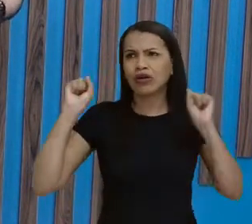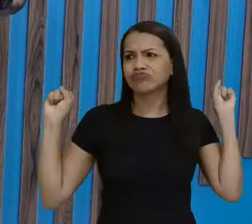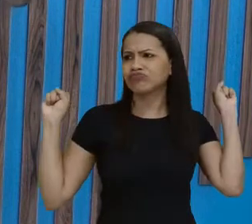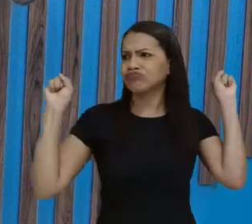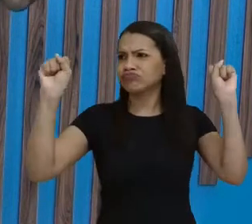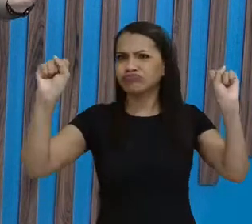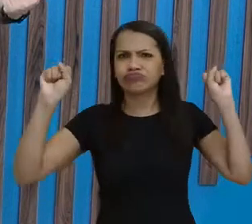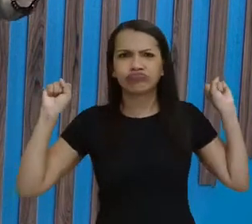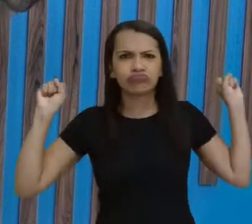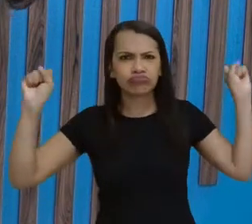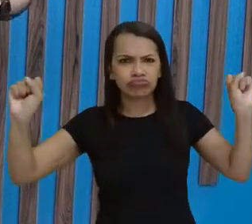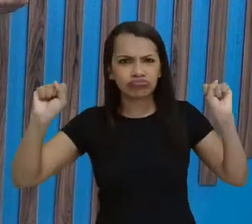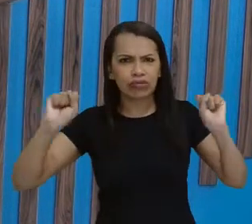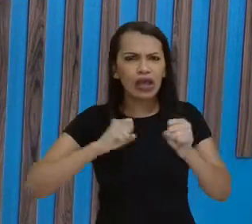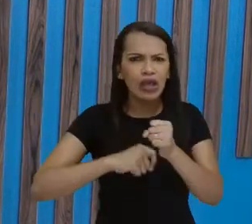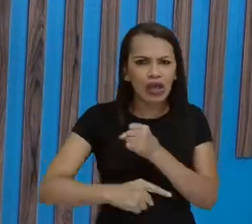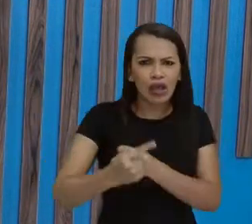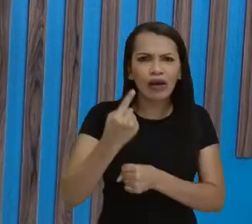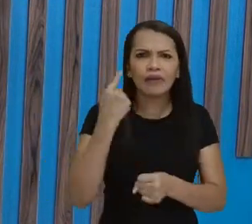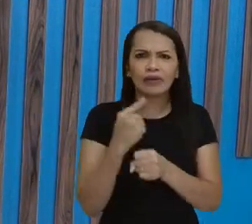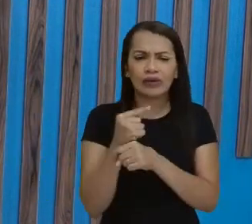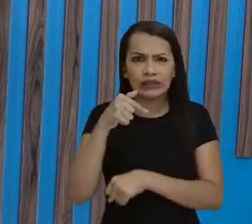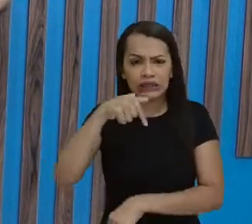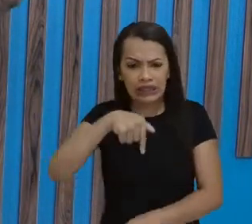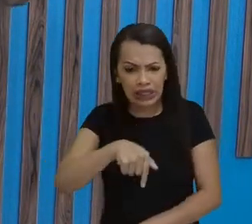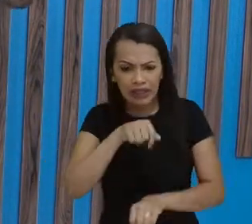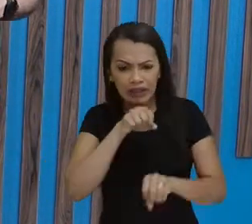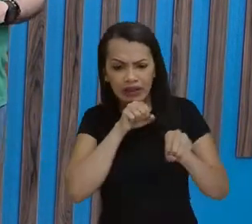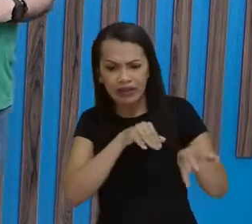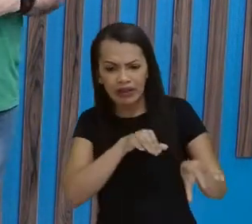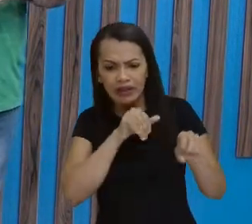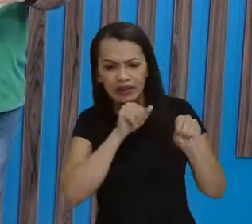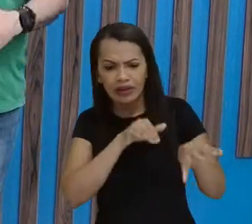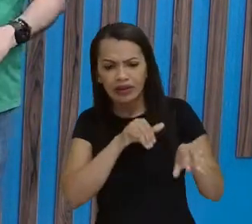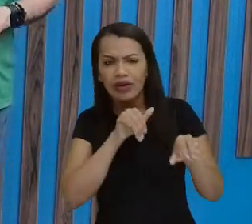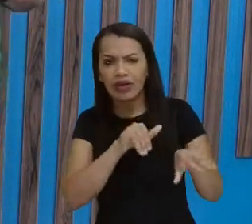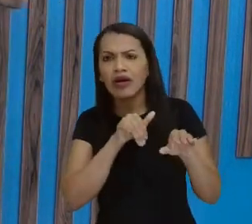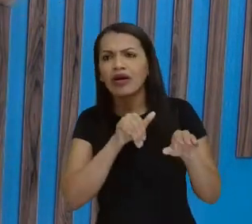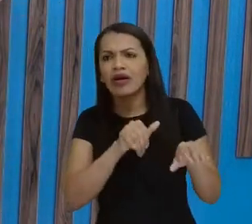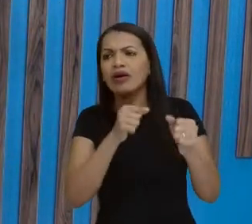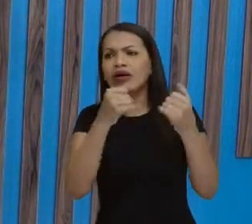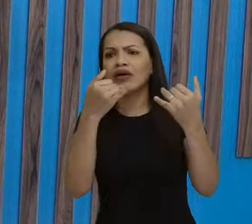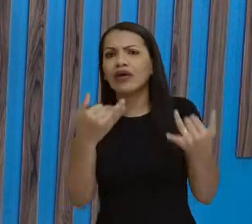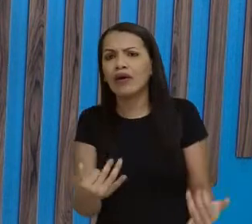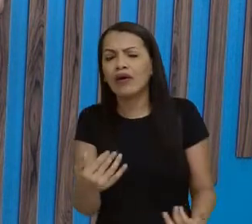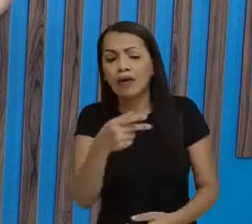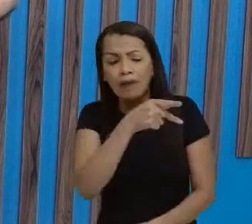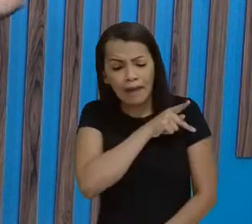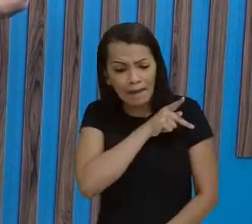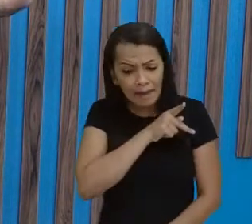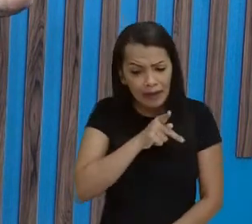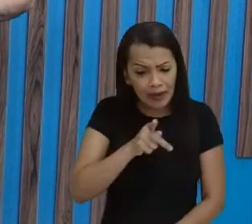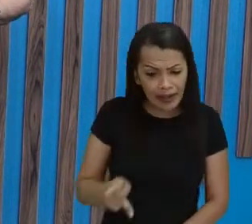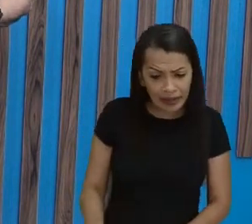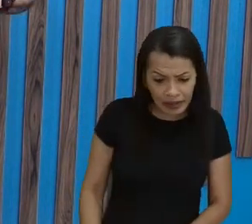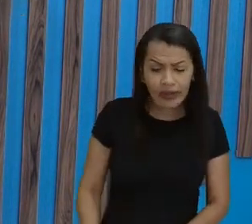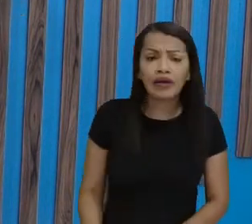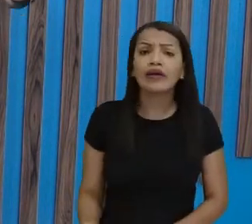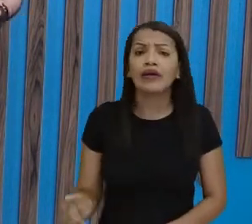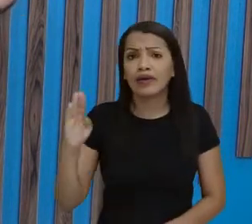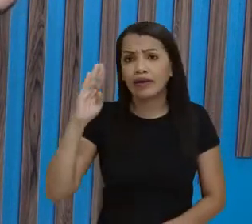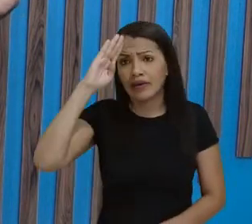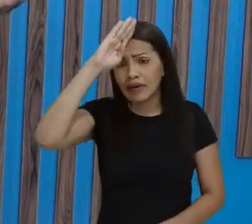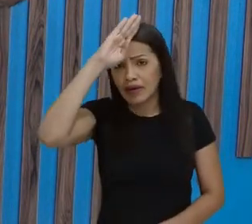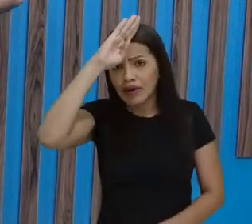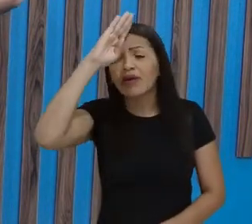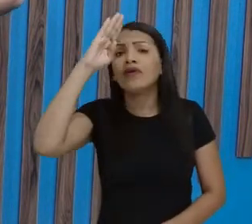às ruas no ano passado, na data do 7 de setembro, falando ali que o atual presidente da República tinha